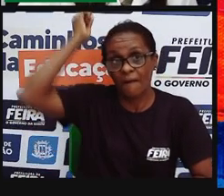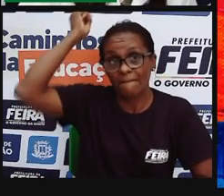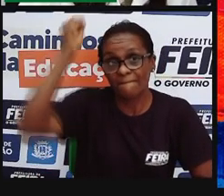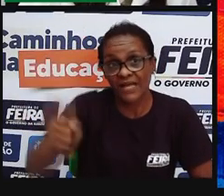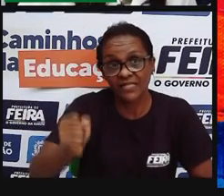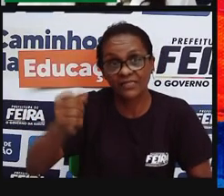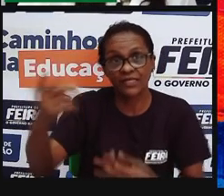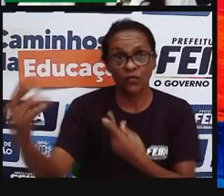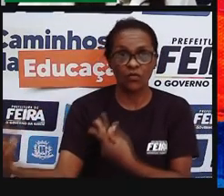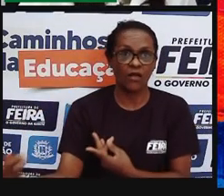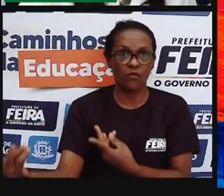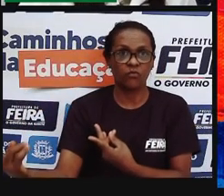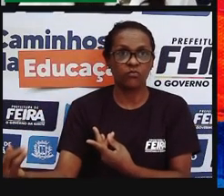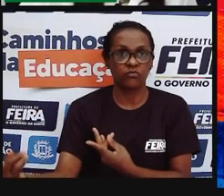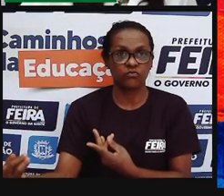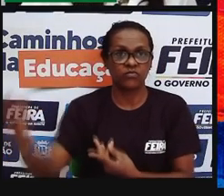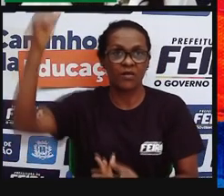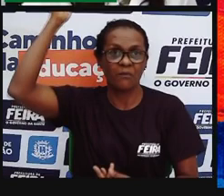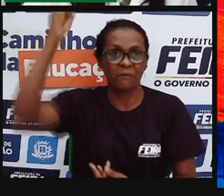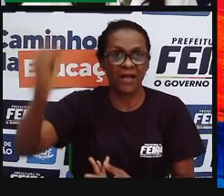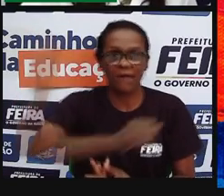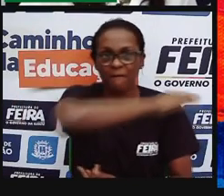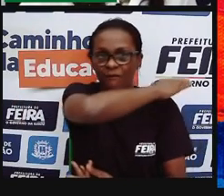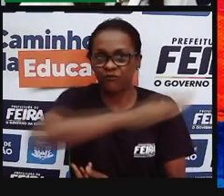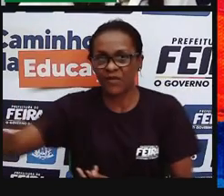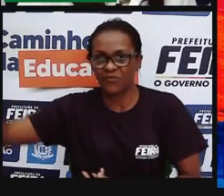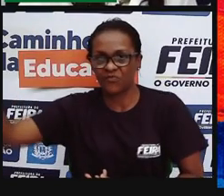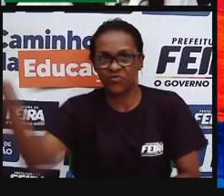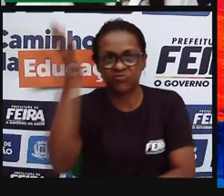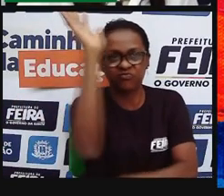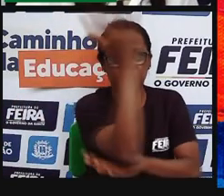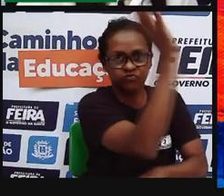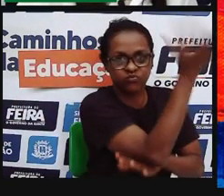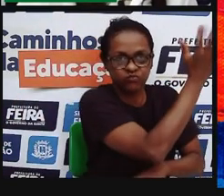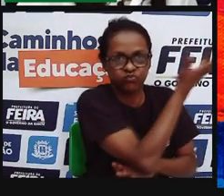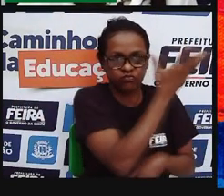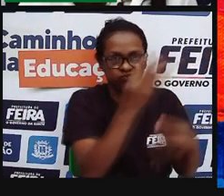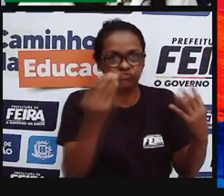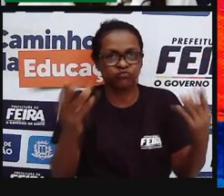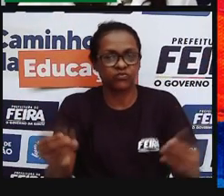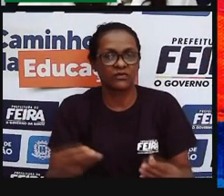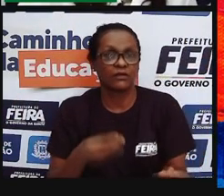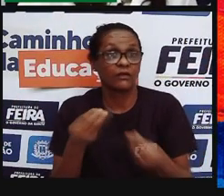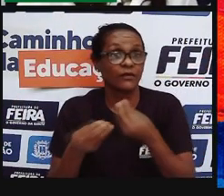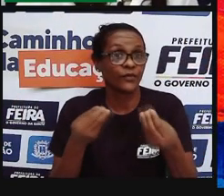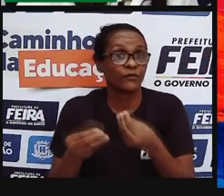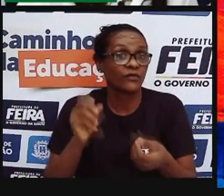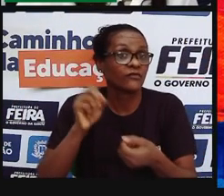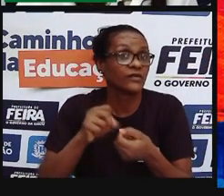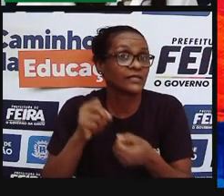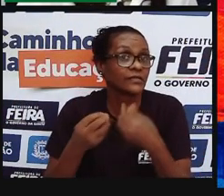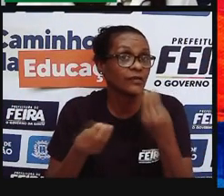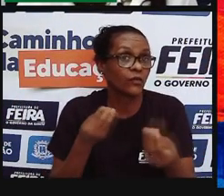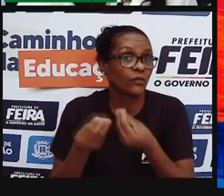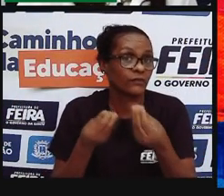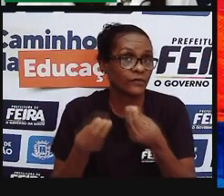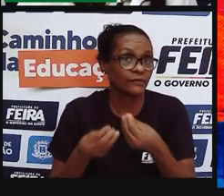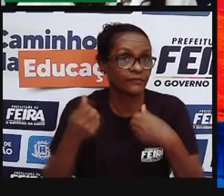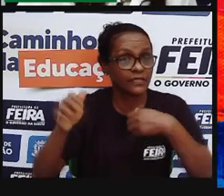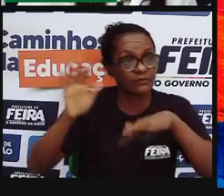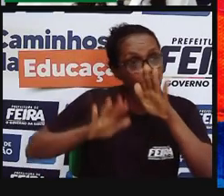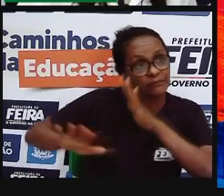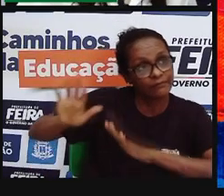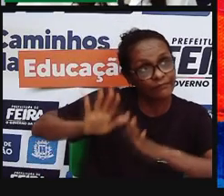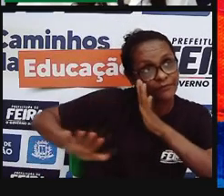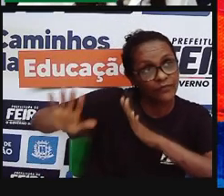mata aquele ambiente, mata aquela região, mata aquele ecossistema, né, não sabe o que faz. E essa fumaça